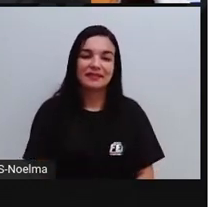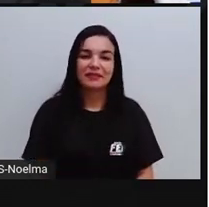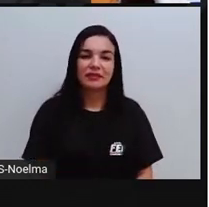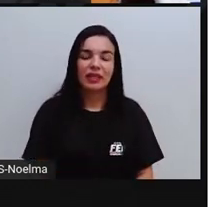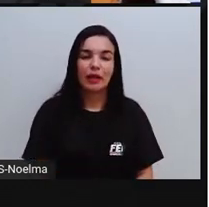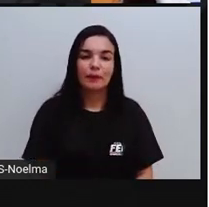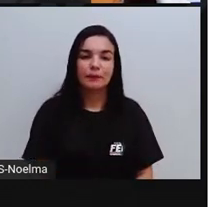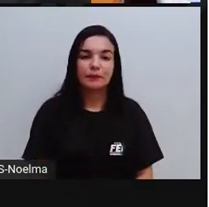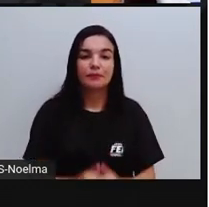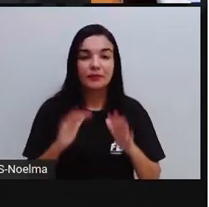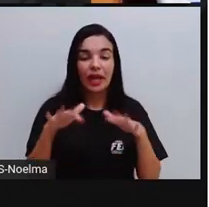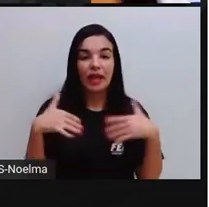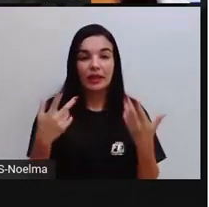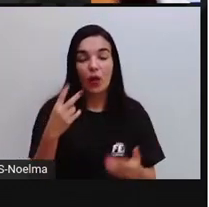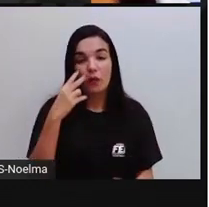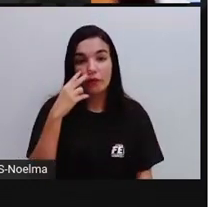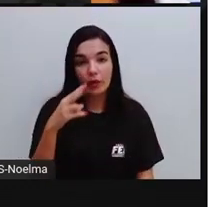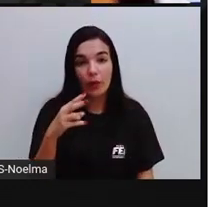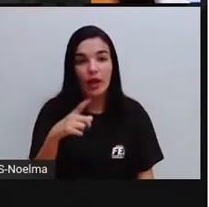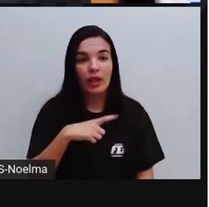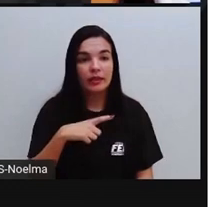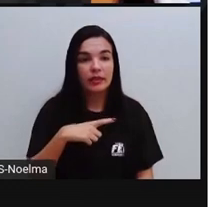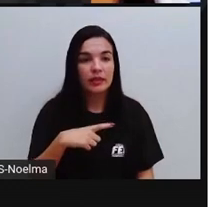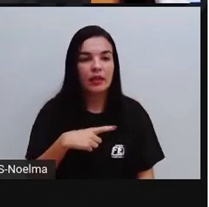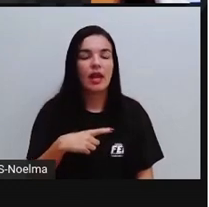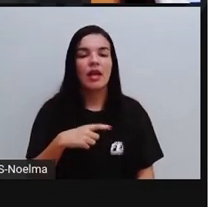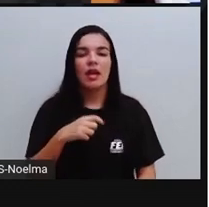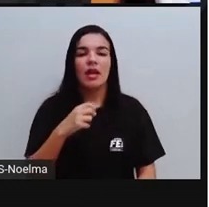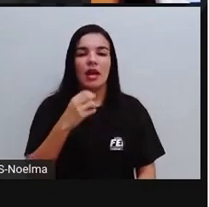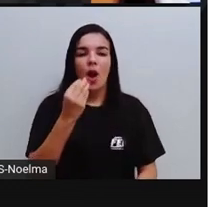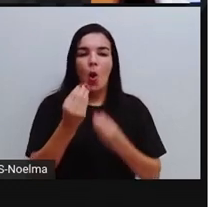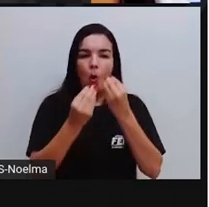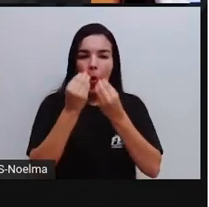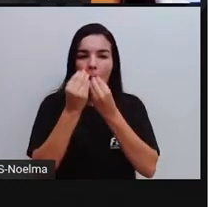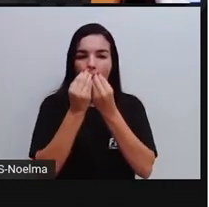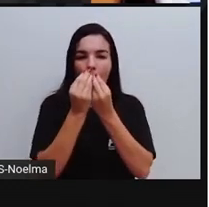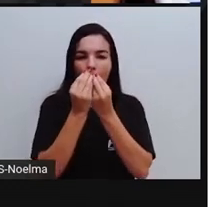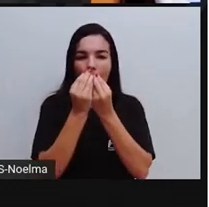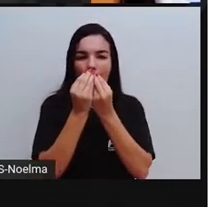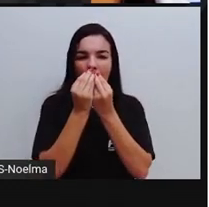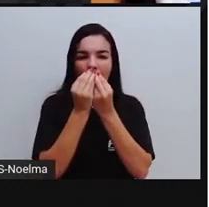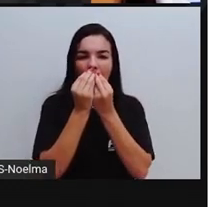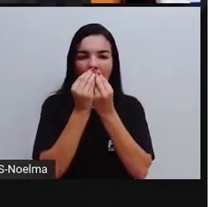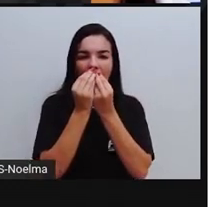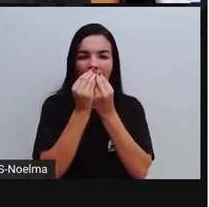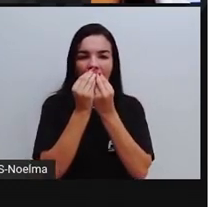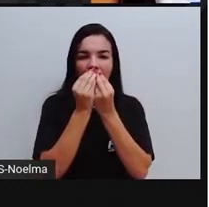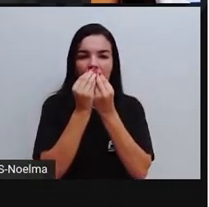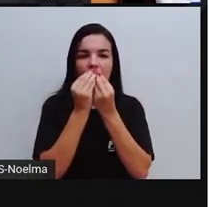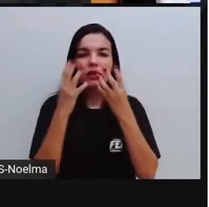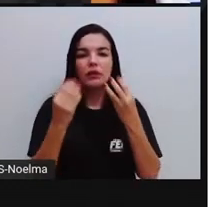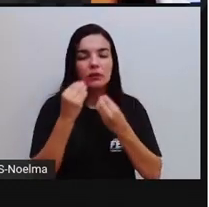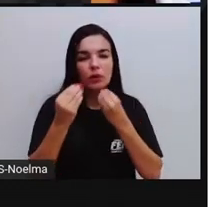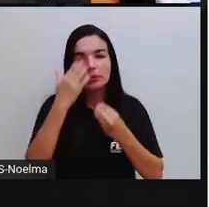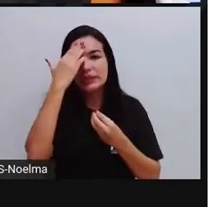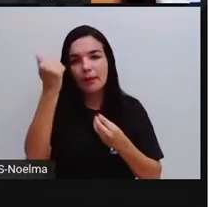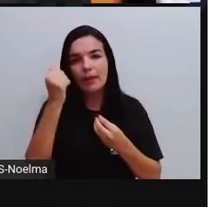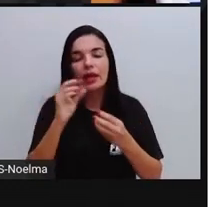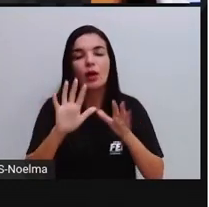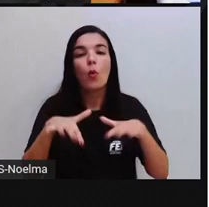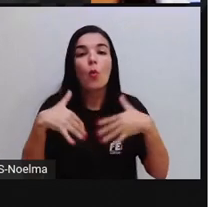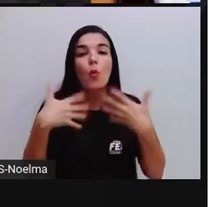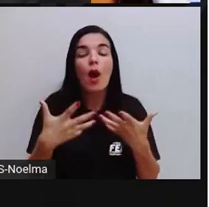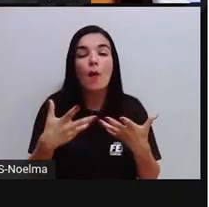Então aqui, dá pra gente saber, através desse anúncio publicitário, qual é a marca, né,